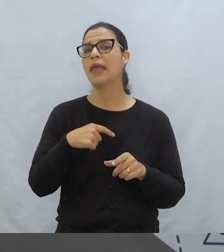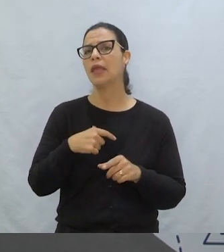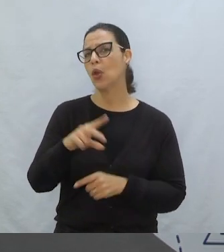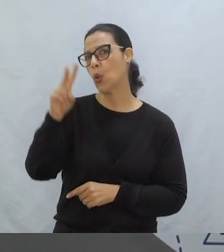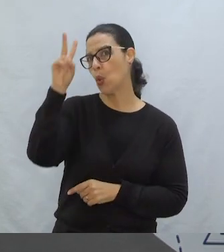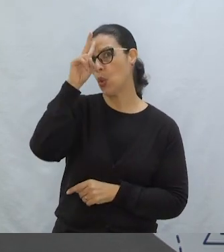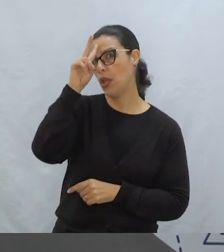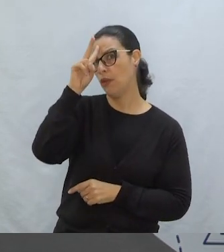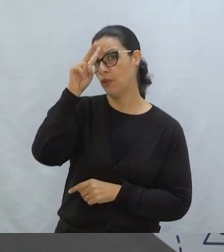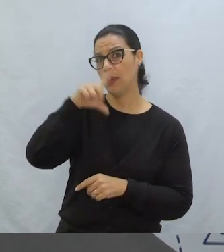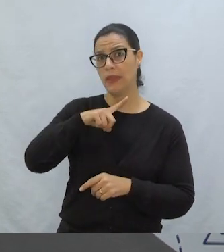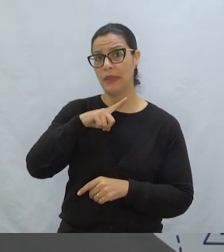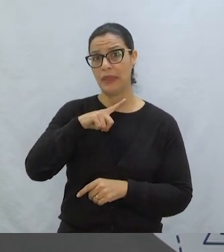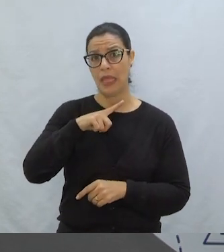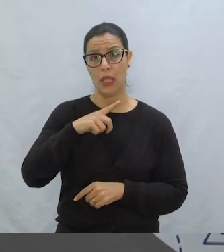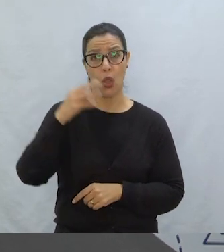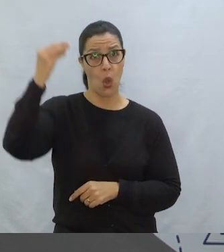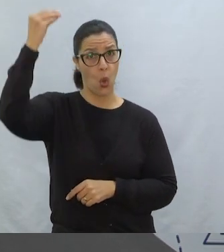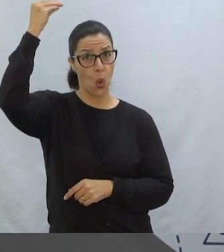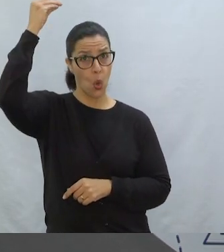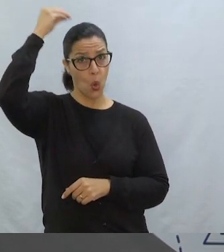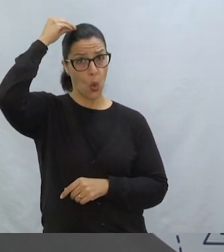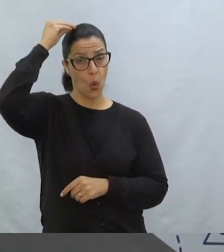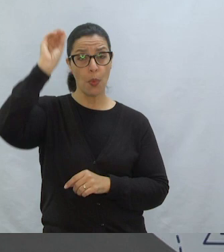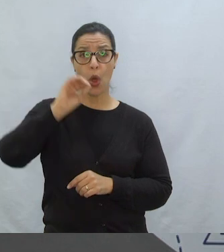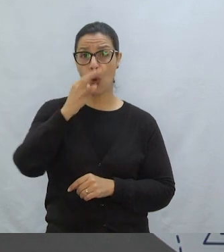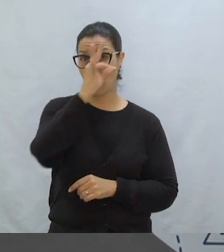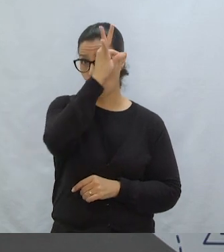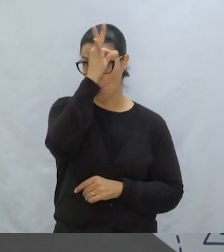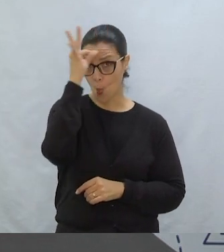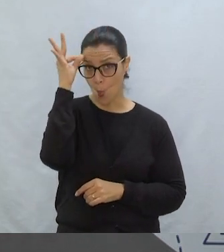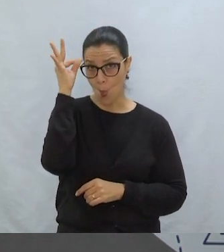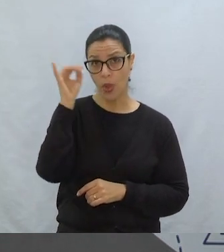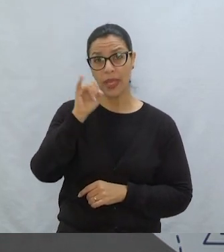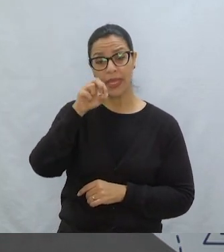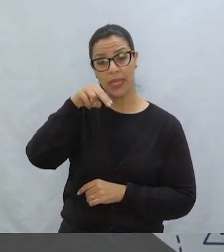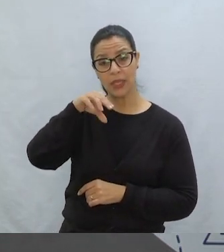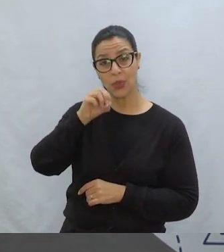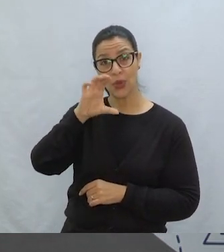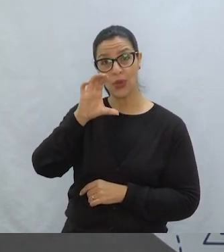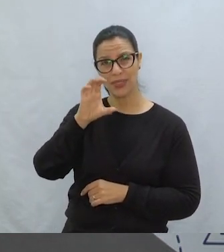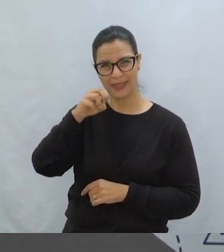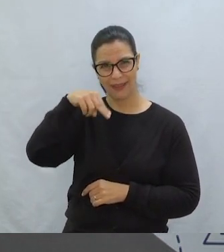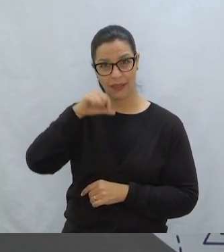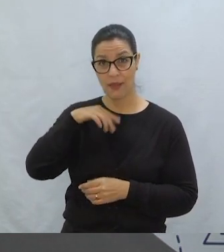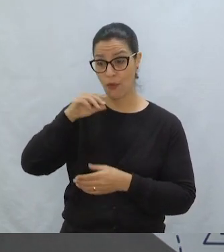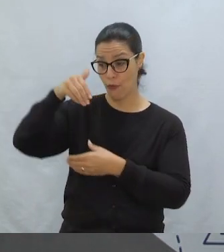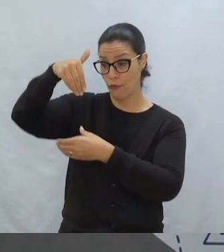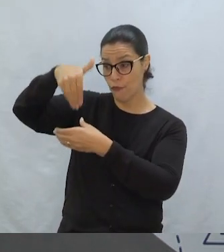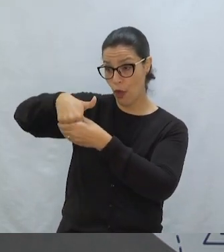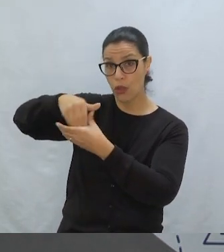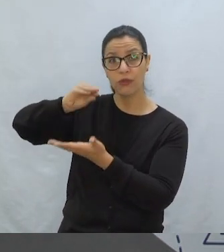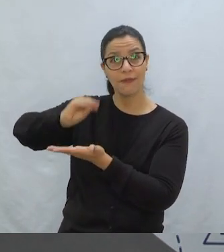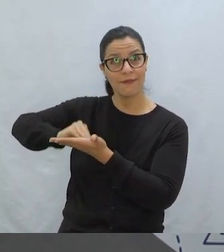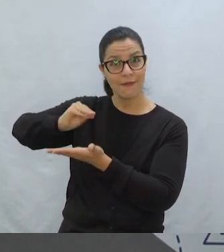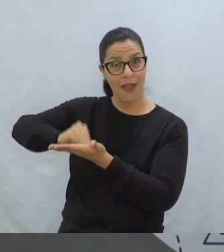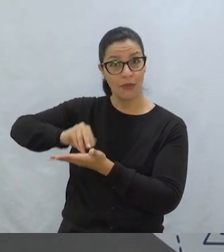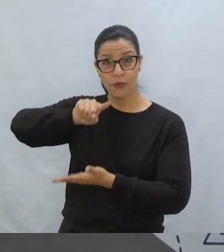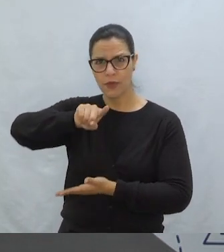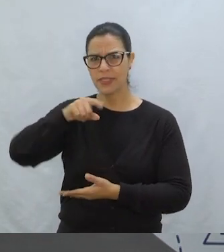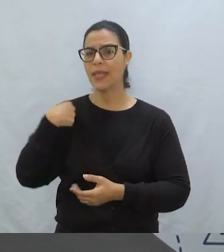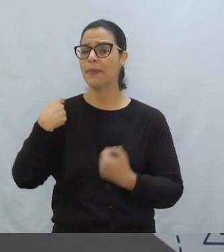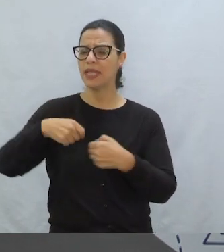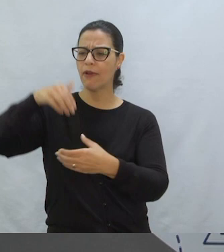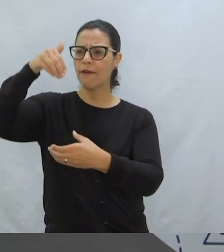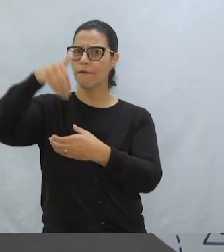culpado ou inocente? Era o julgamento do lobo mau? Lembra que faltava um voto lá no final e o voto decisivo